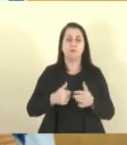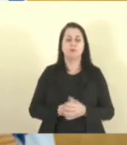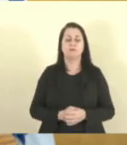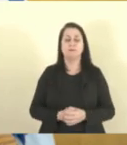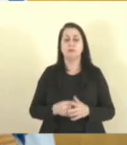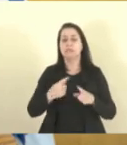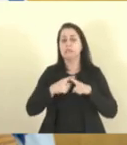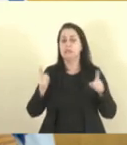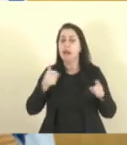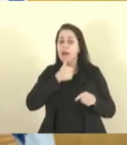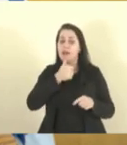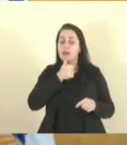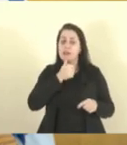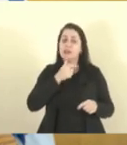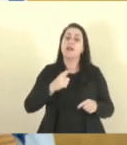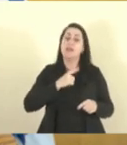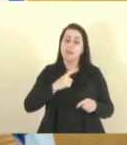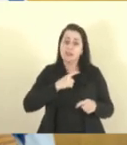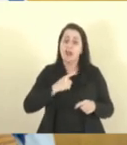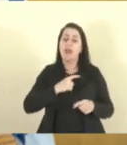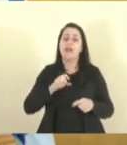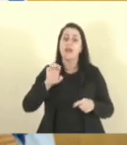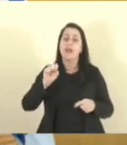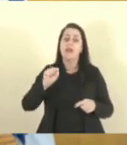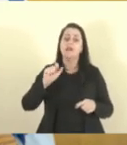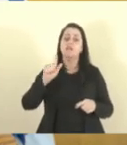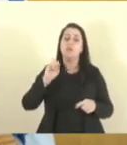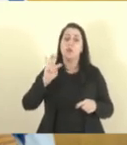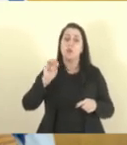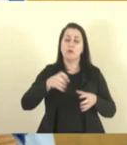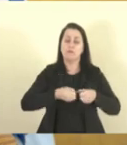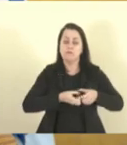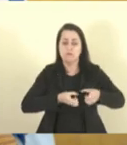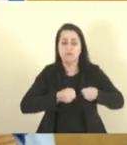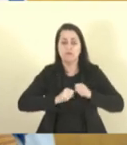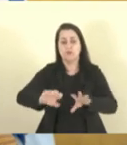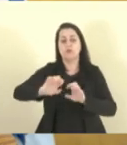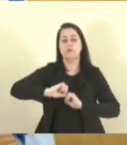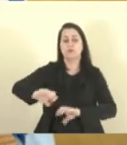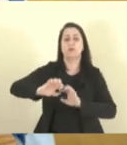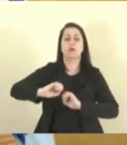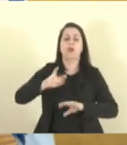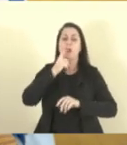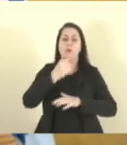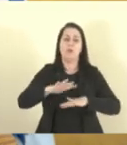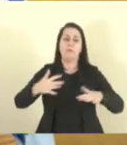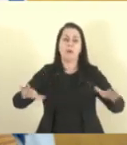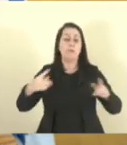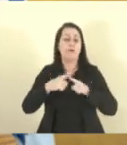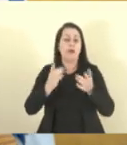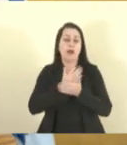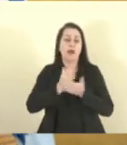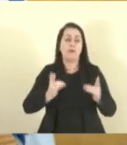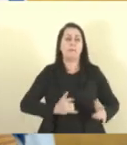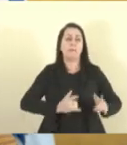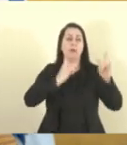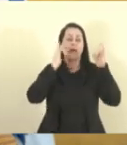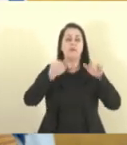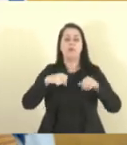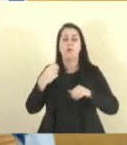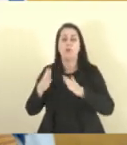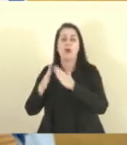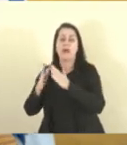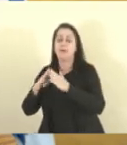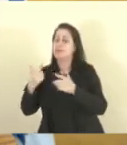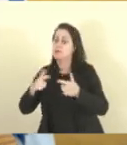mas ainda tem esgoto sendo jogado no mar, porque alguns prédios, algumas casas ainda não têm ligação, inclusive órgãos